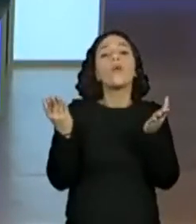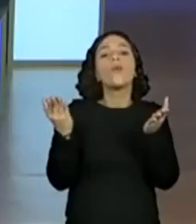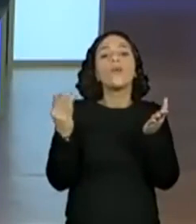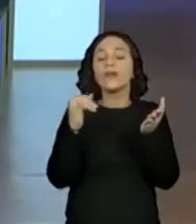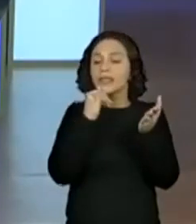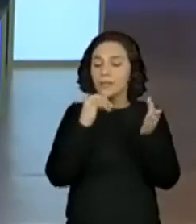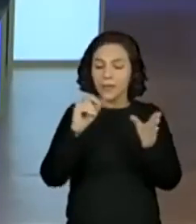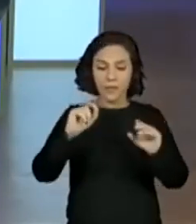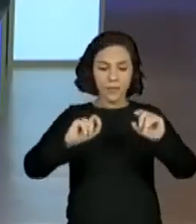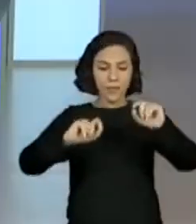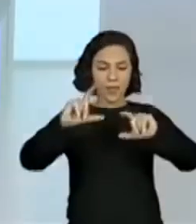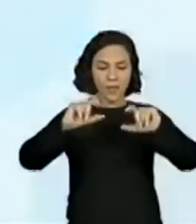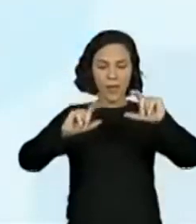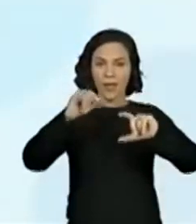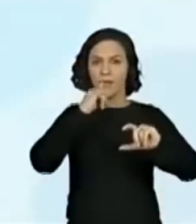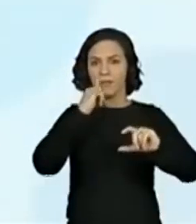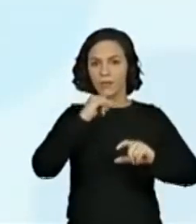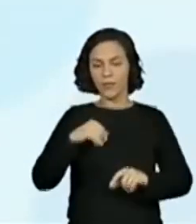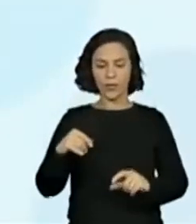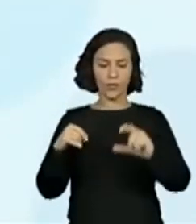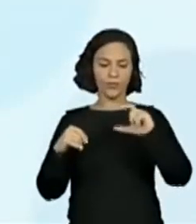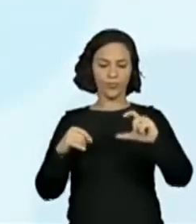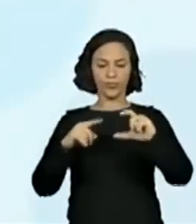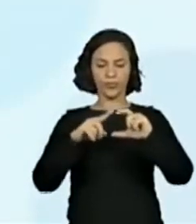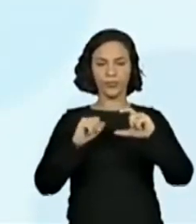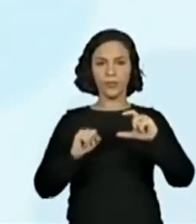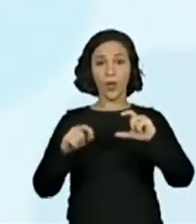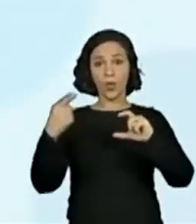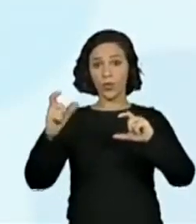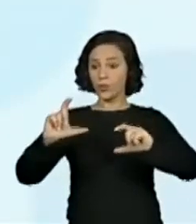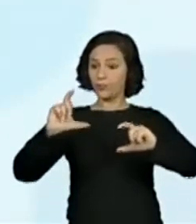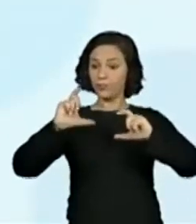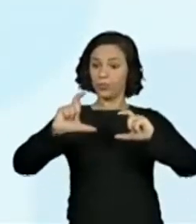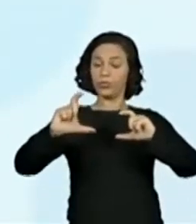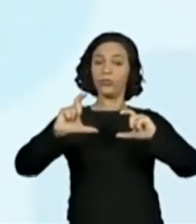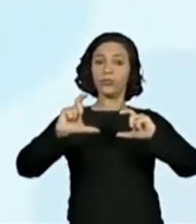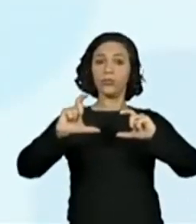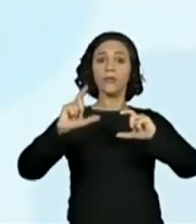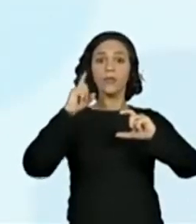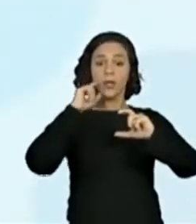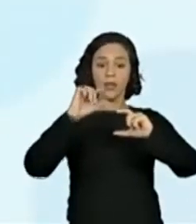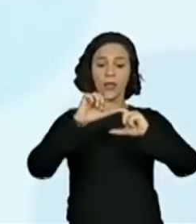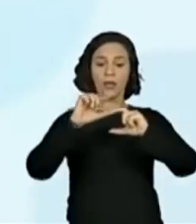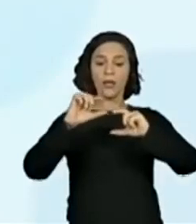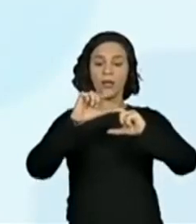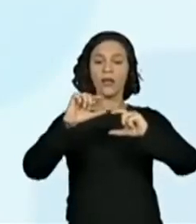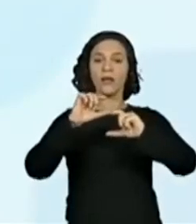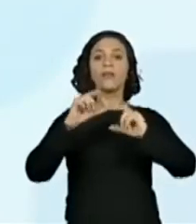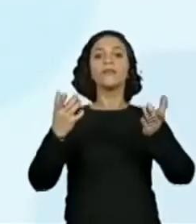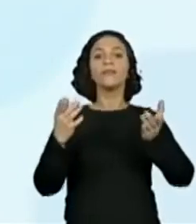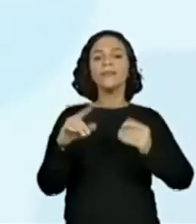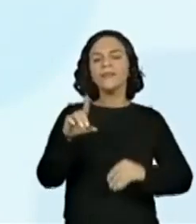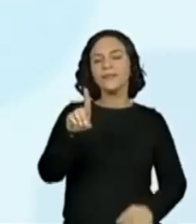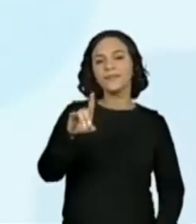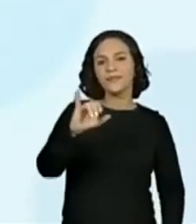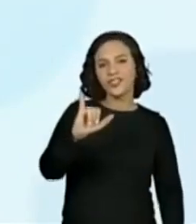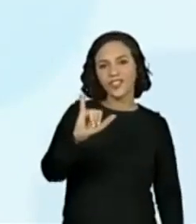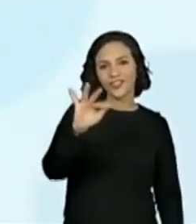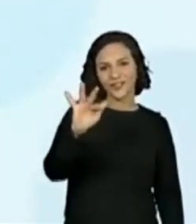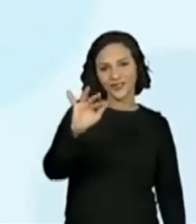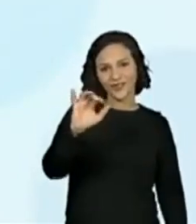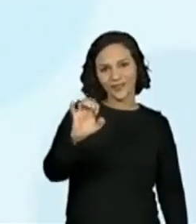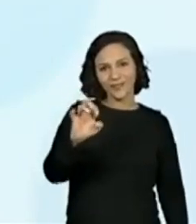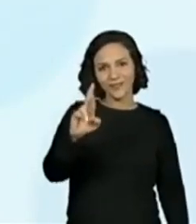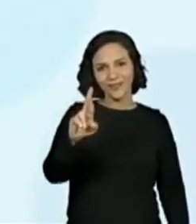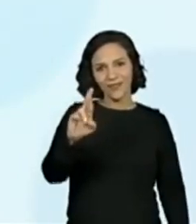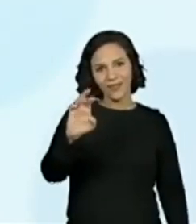contando no quadro. Um, dois, três, quatro, cinco, seis. E aí?